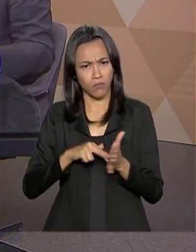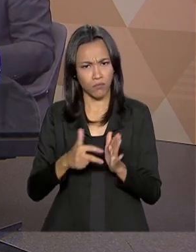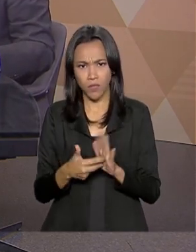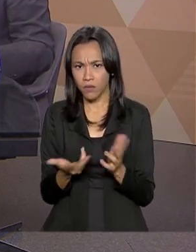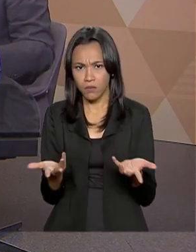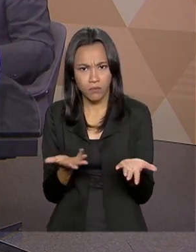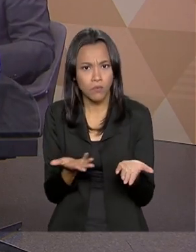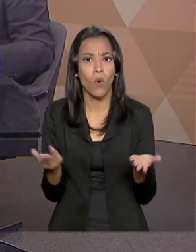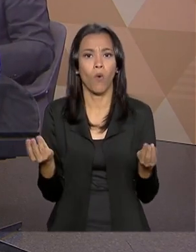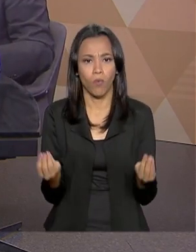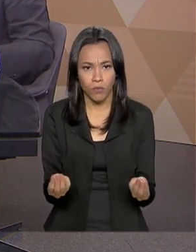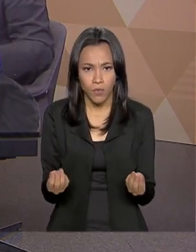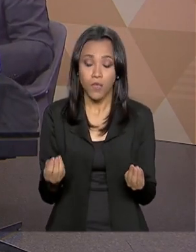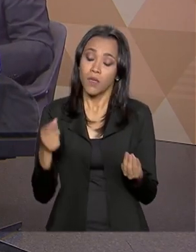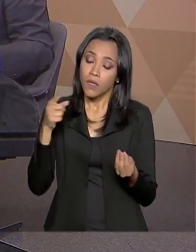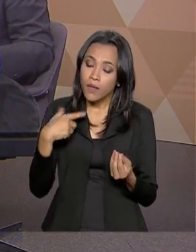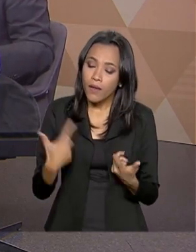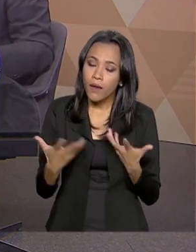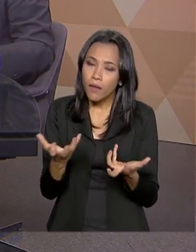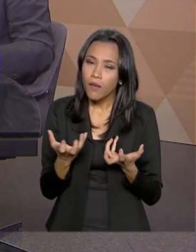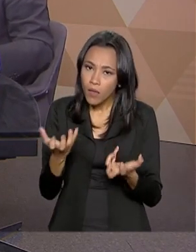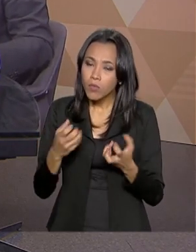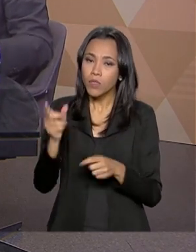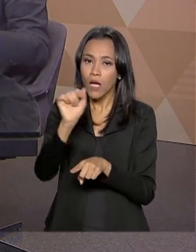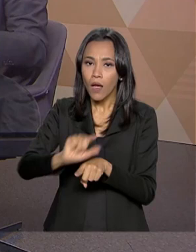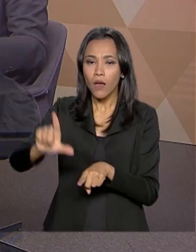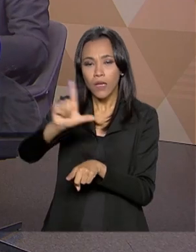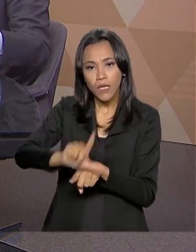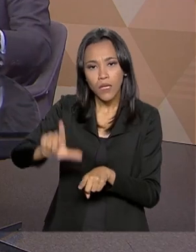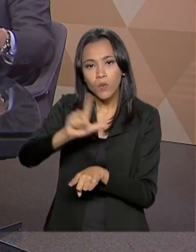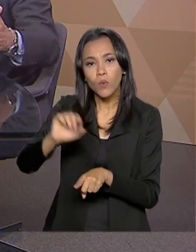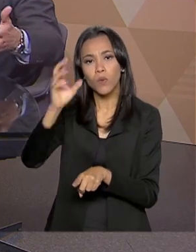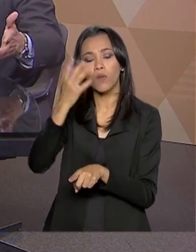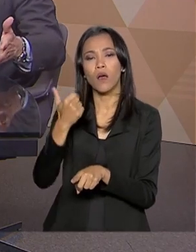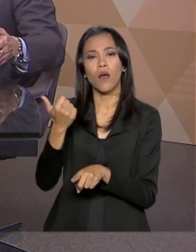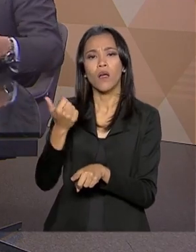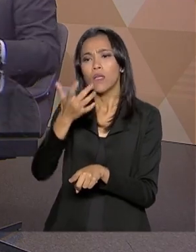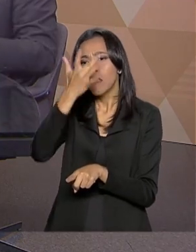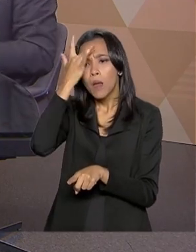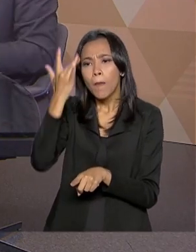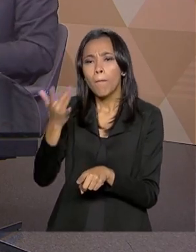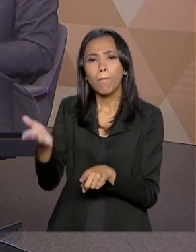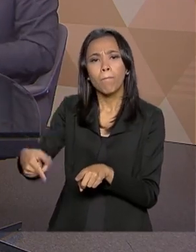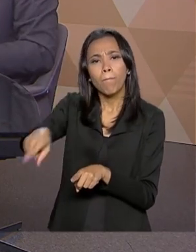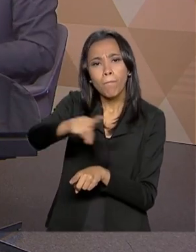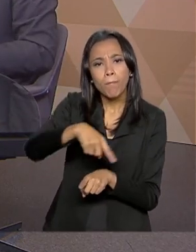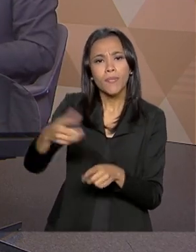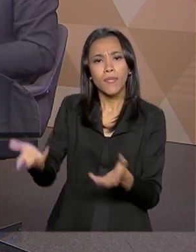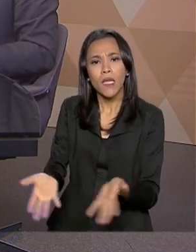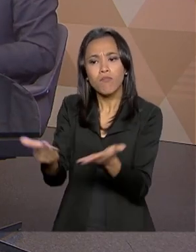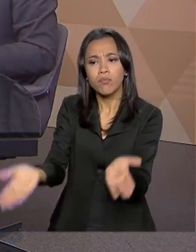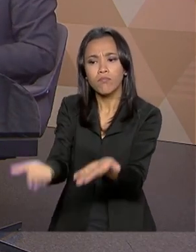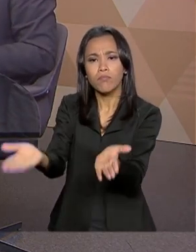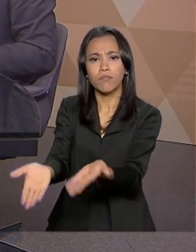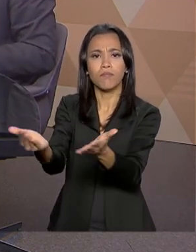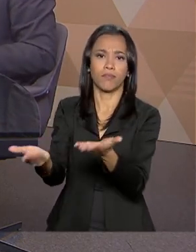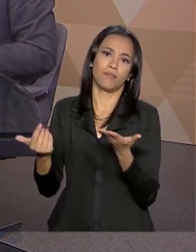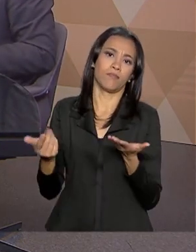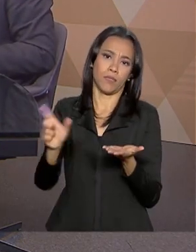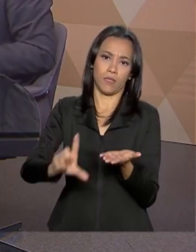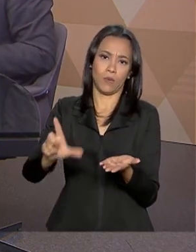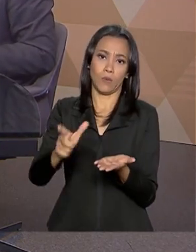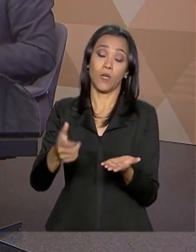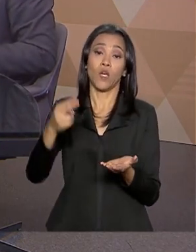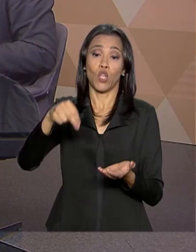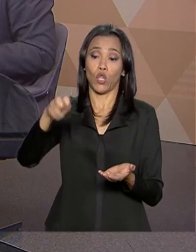que a arte popular tenha, lá no Nordeste, que haja um aumento da atividade e do incentivo. O